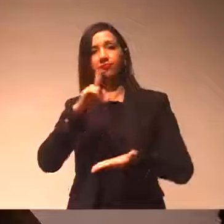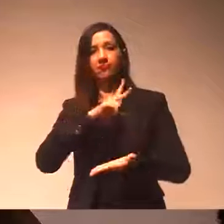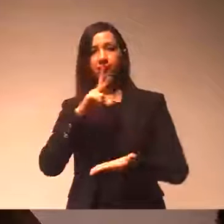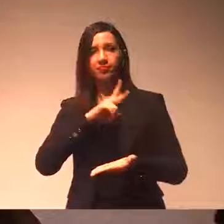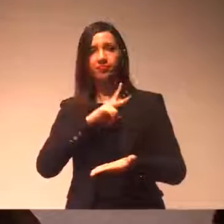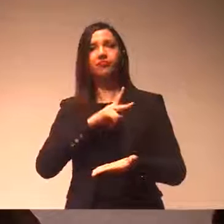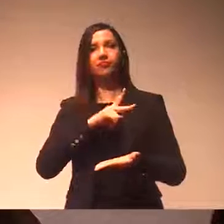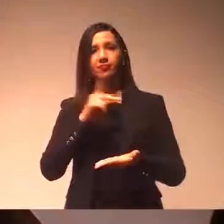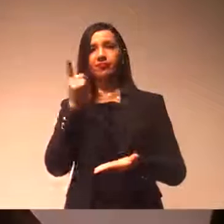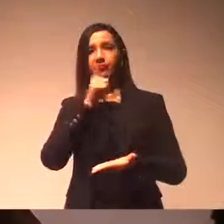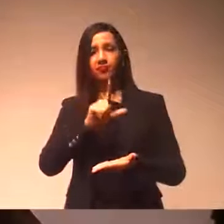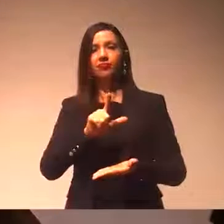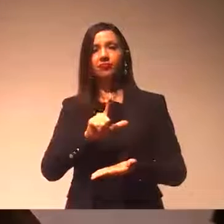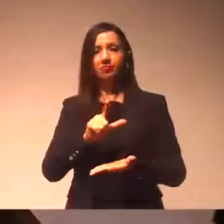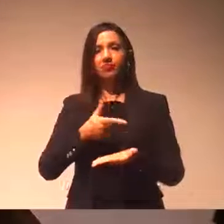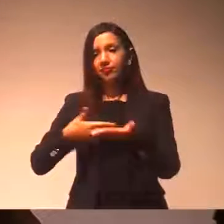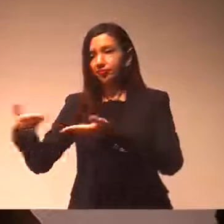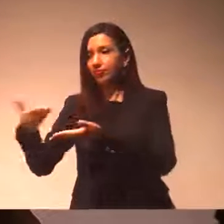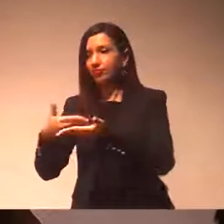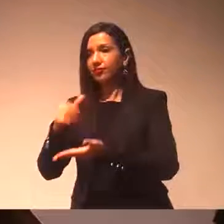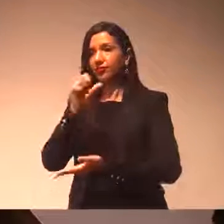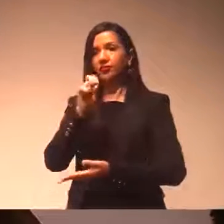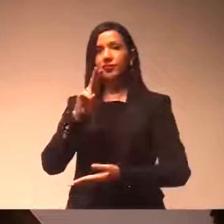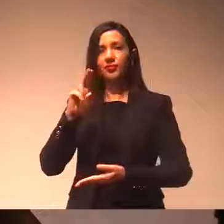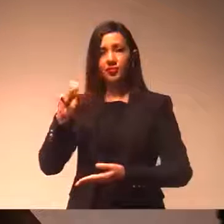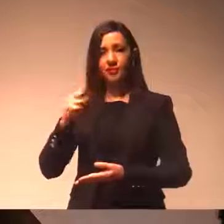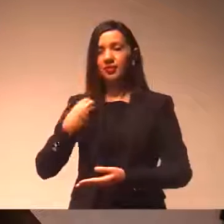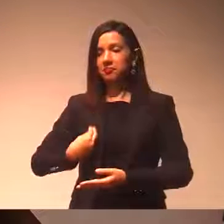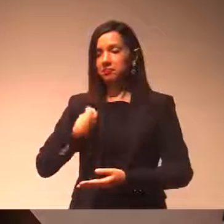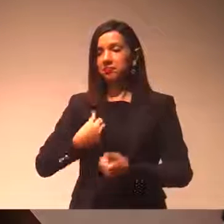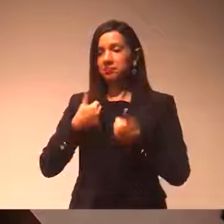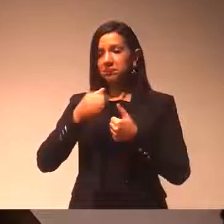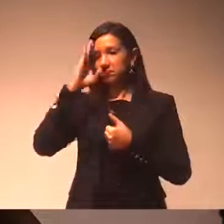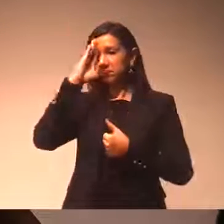convênios, como do SUS também. Então é fundamental que ela funcione bem.